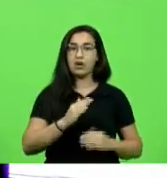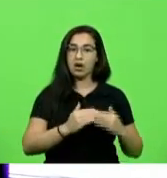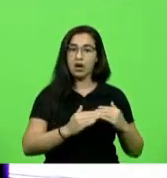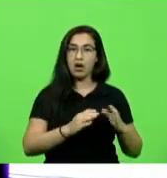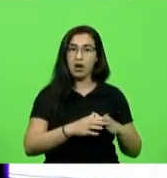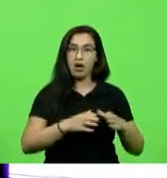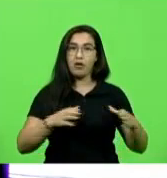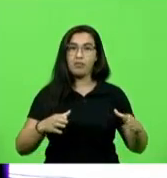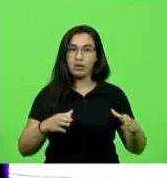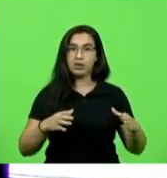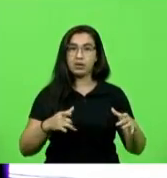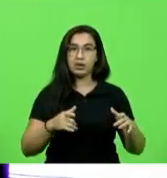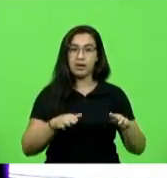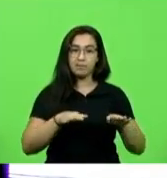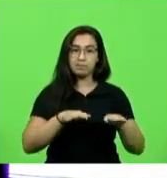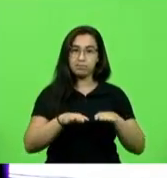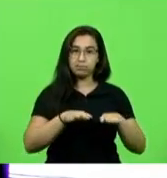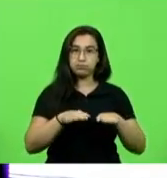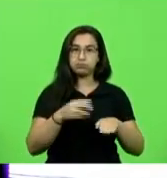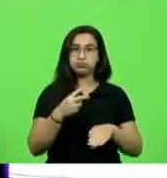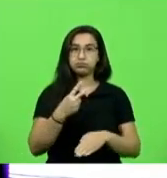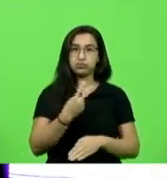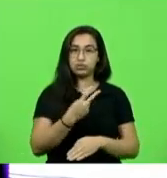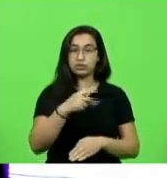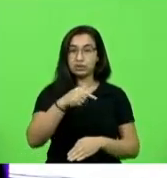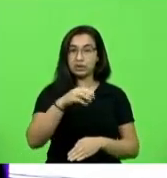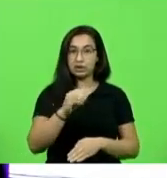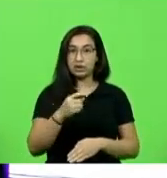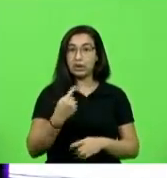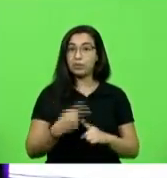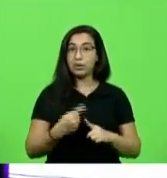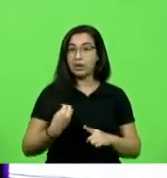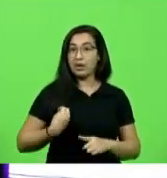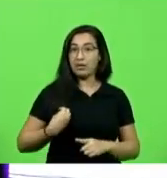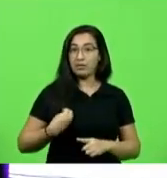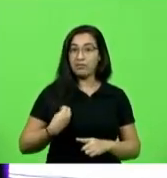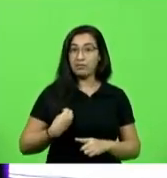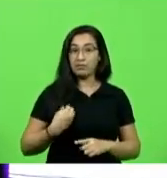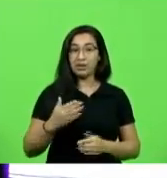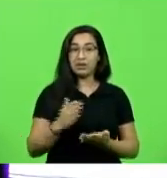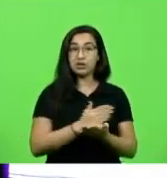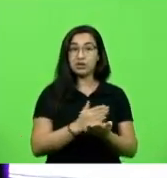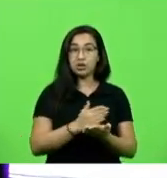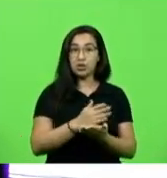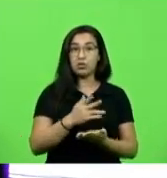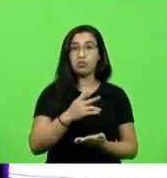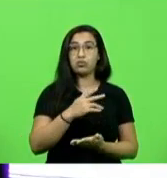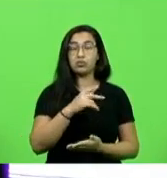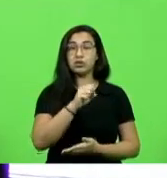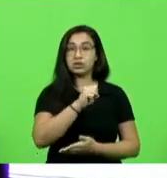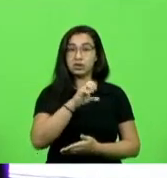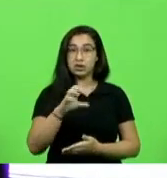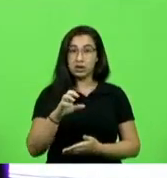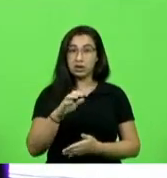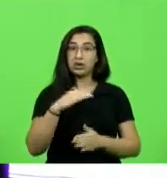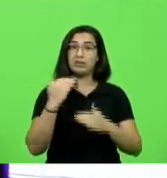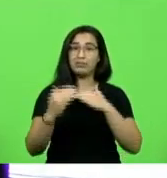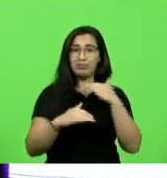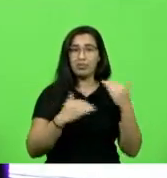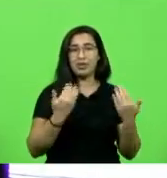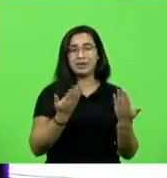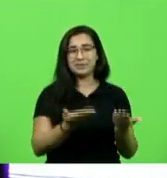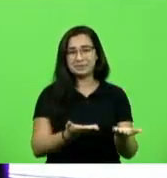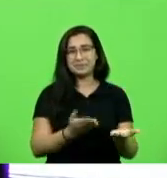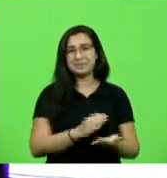470 porque vidas catarinenses estão sendo ceifadas nessa importante rodovia a gente sabe